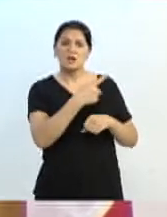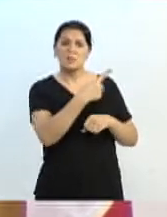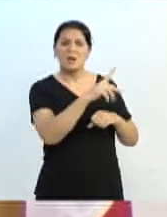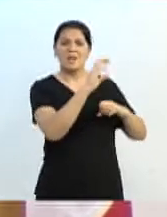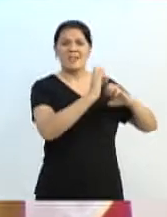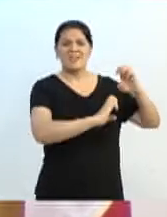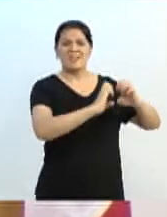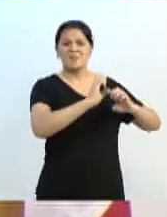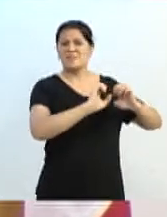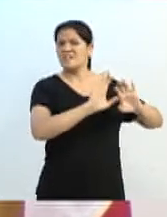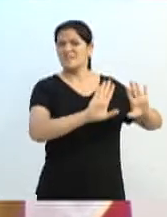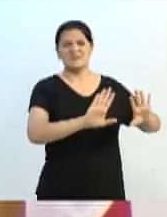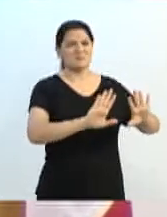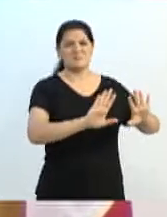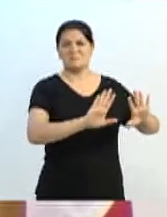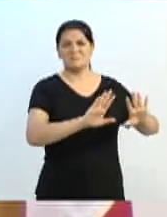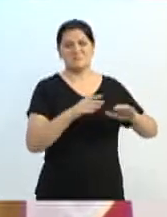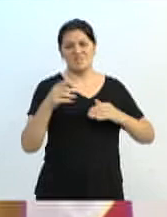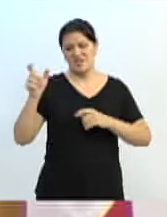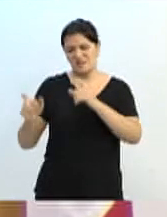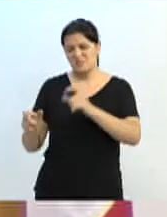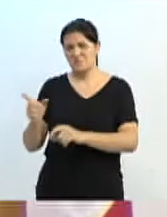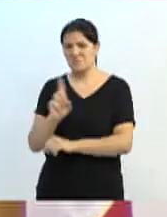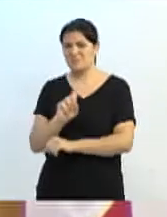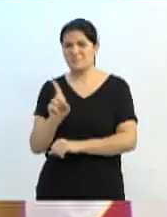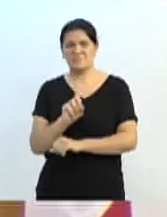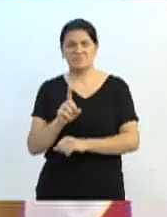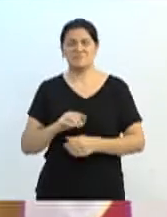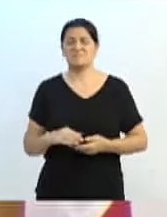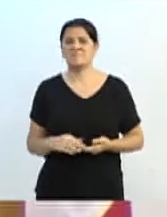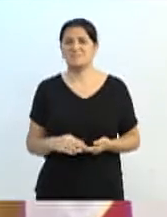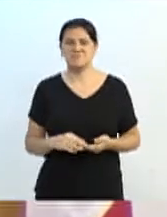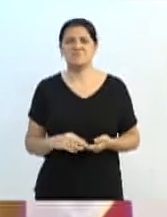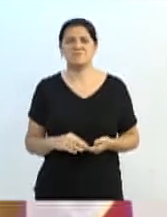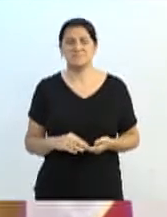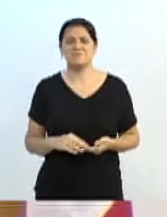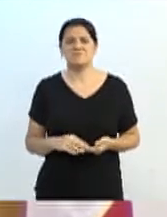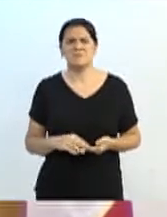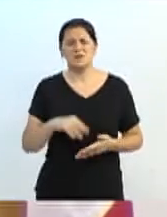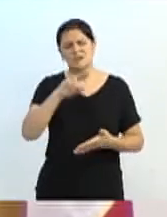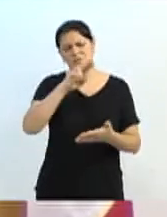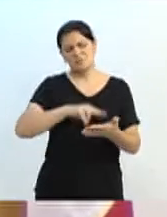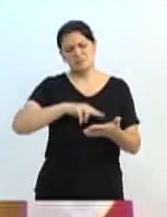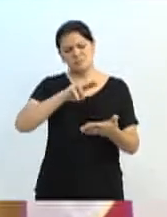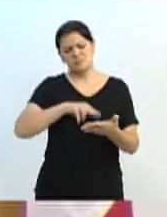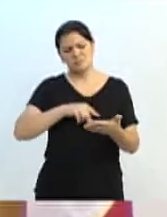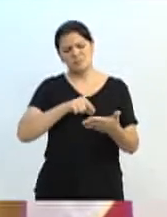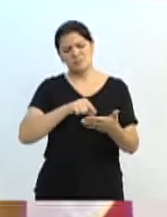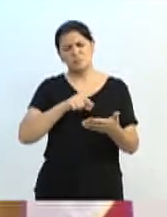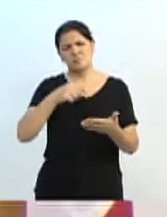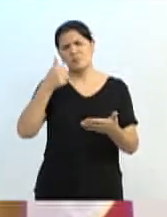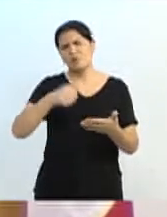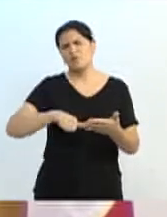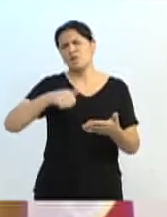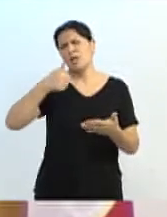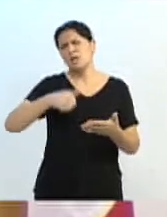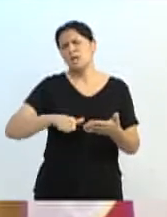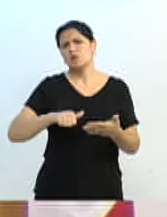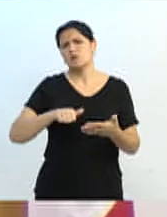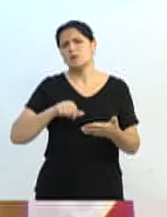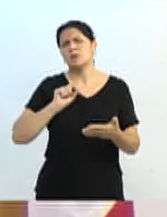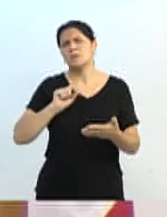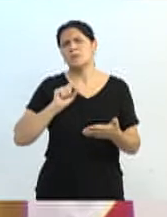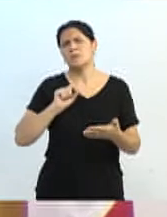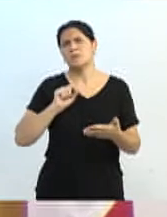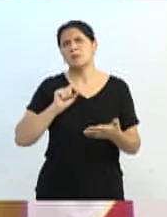empresa. E eu digo, afirmo, pelo conhecimento, pela leitura, pelo estudo que nós fizemos, esse